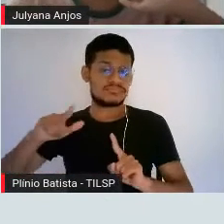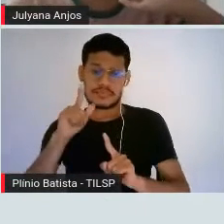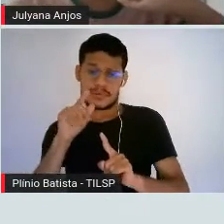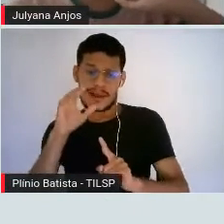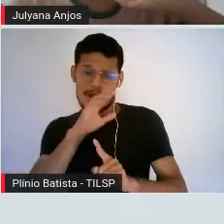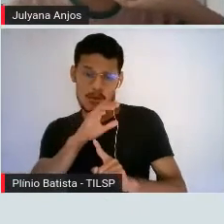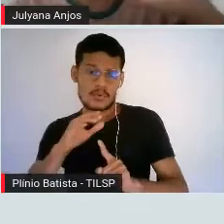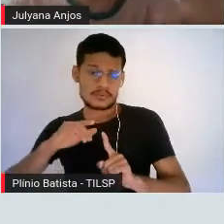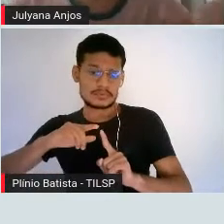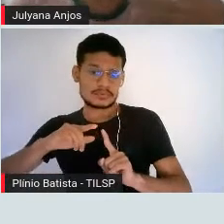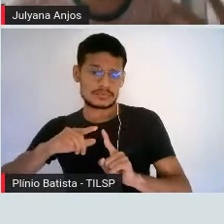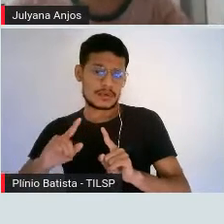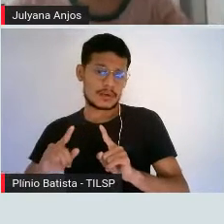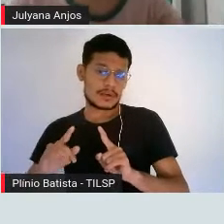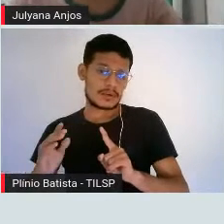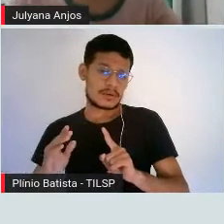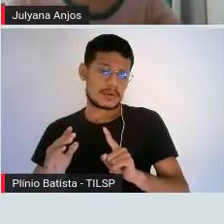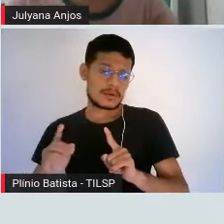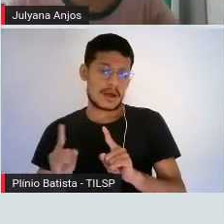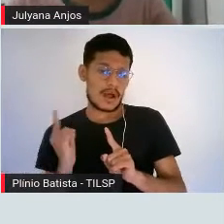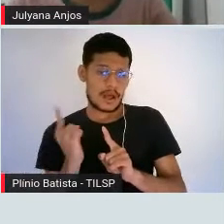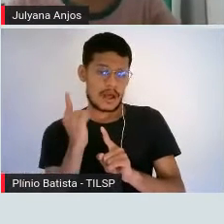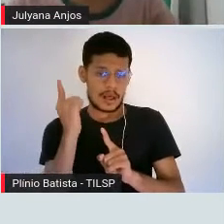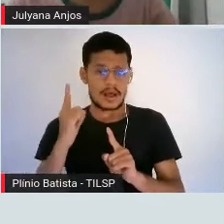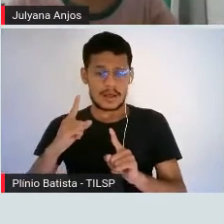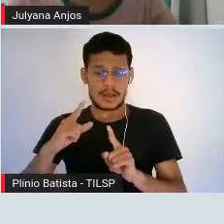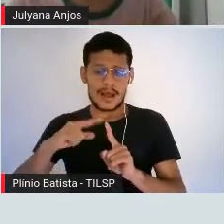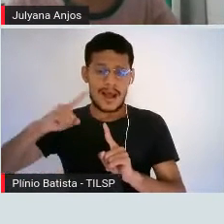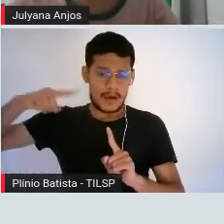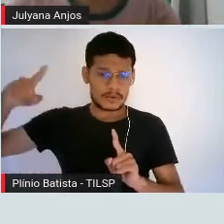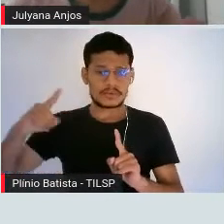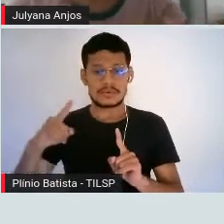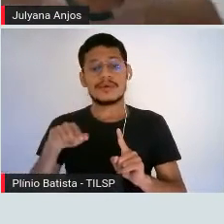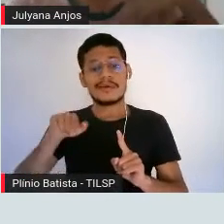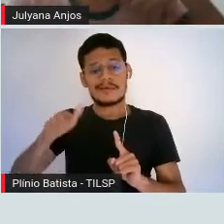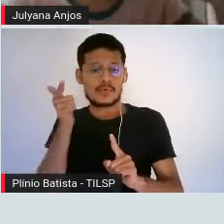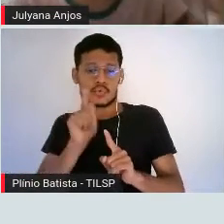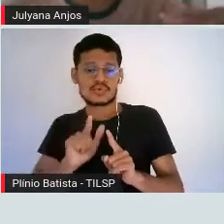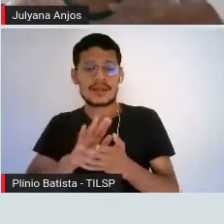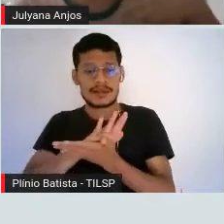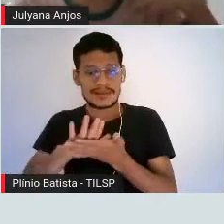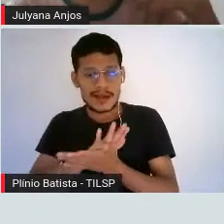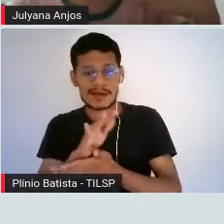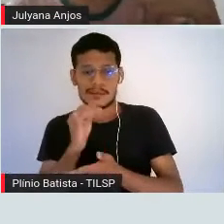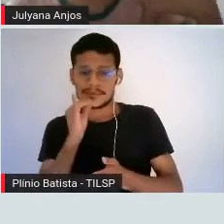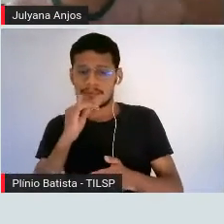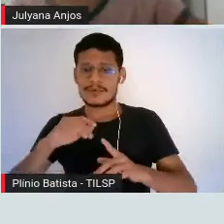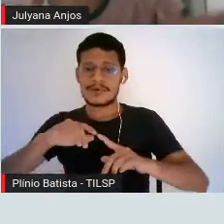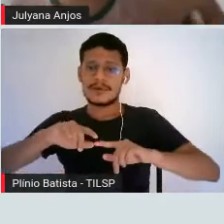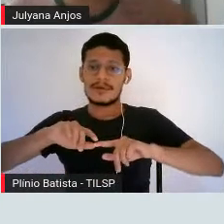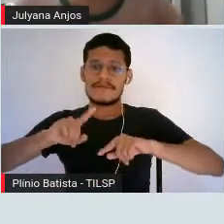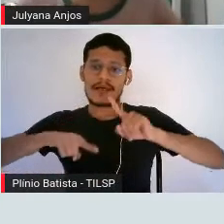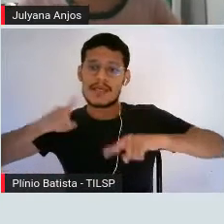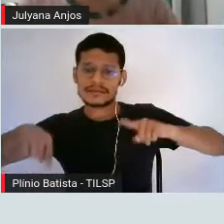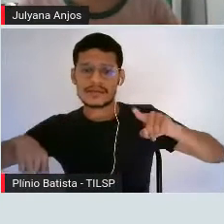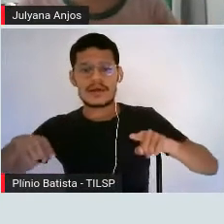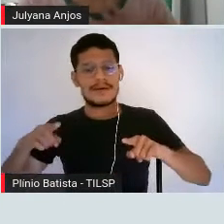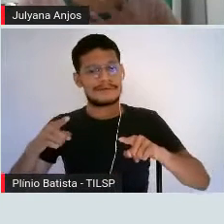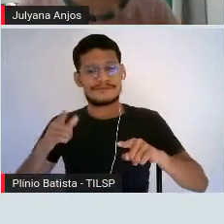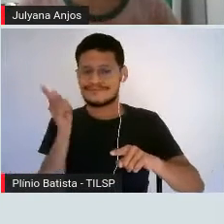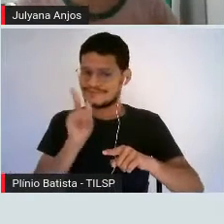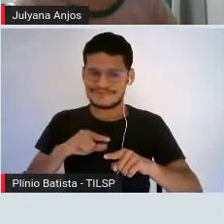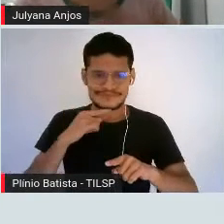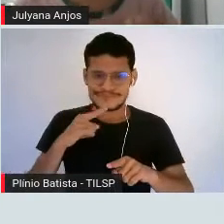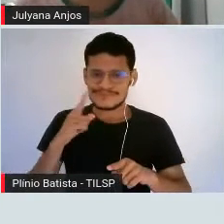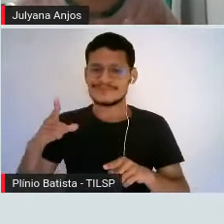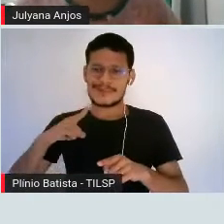não consegue justamente promover essas variações bruscas, tá? Ela tem uma dificuldade ali de estar fazendo a troca energética com